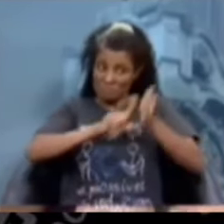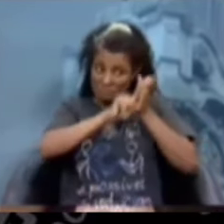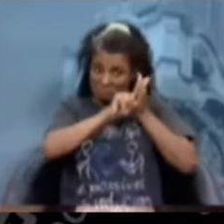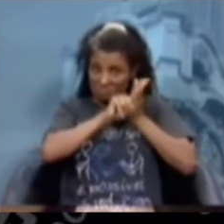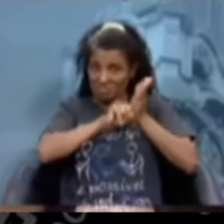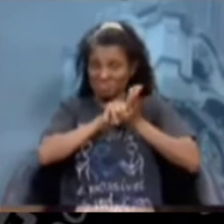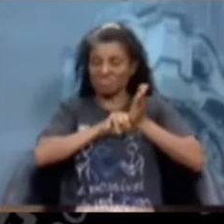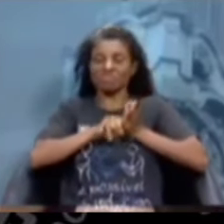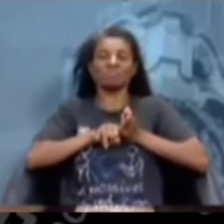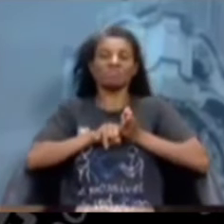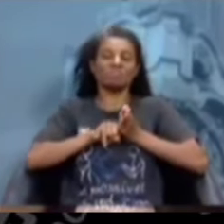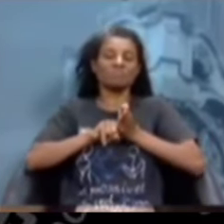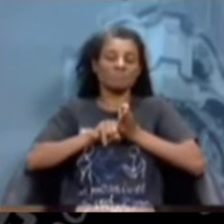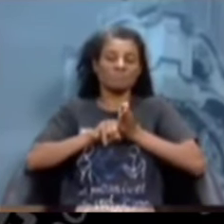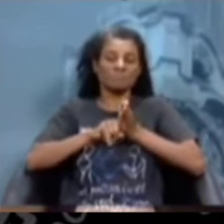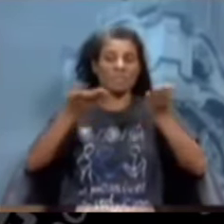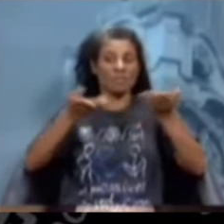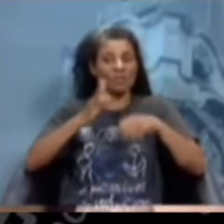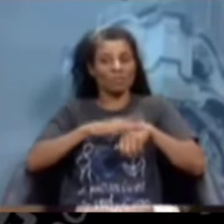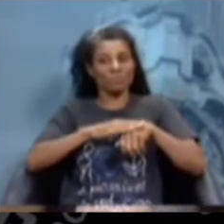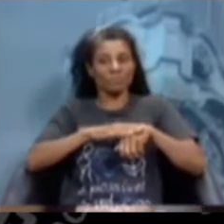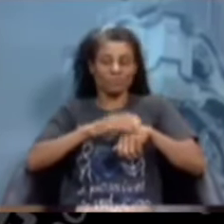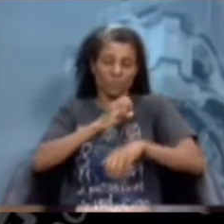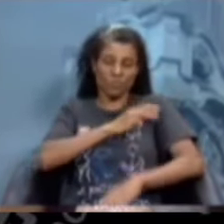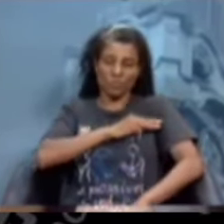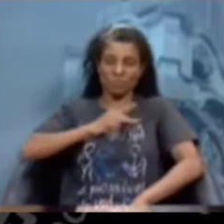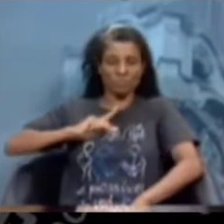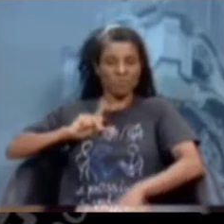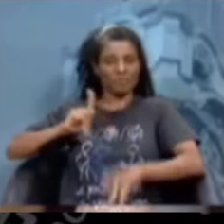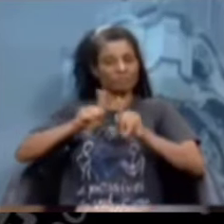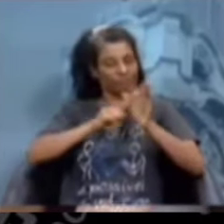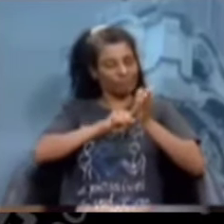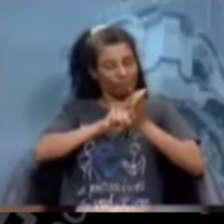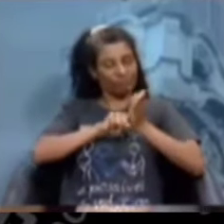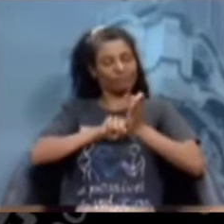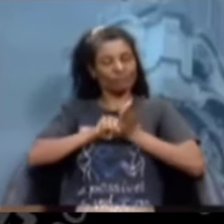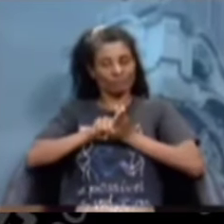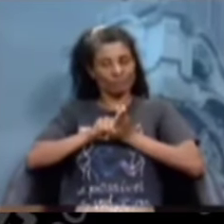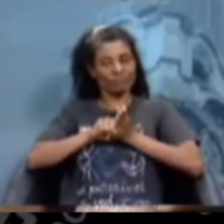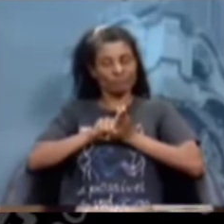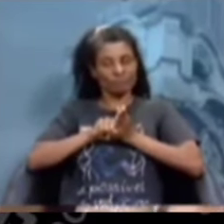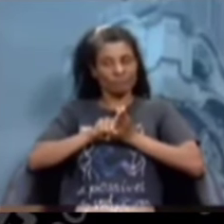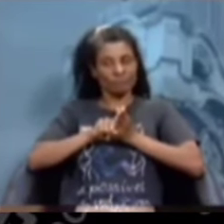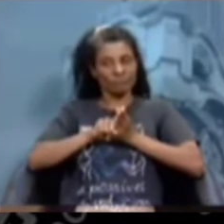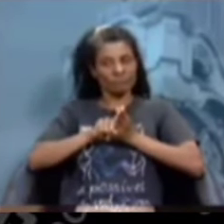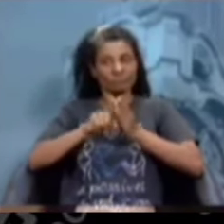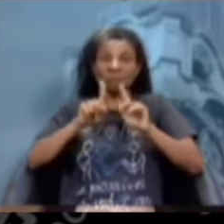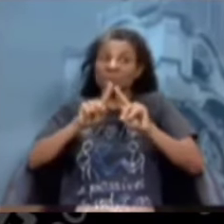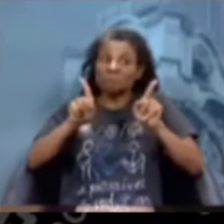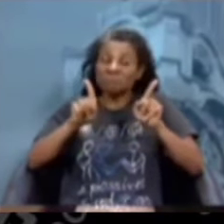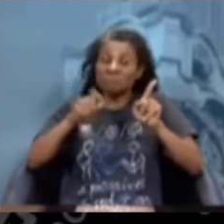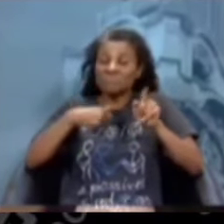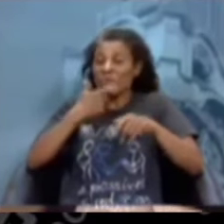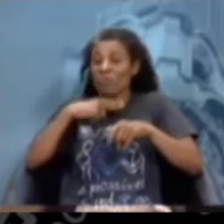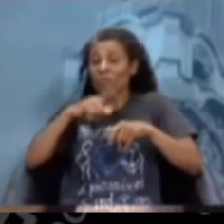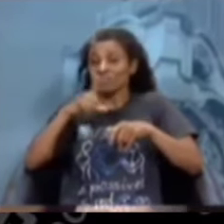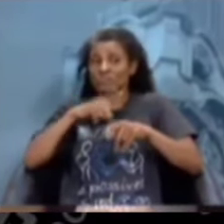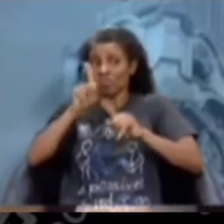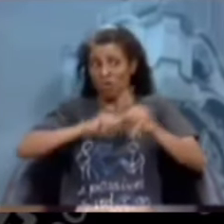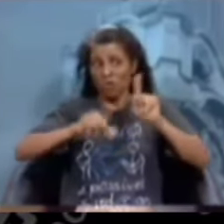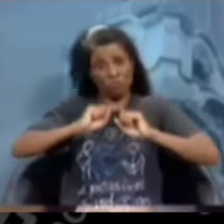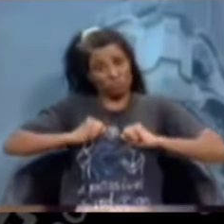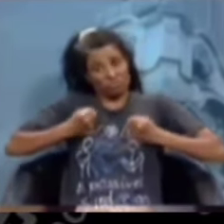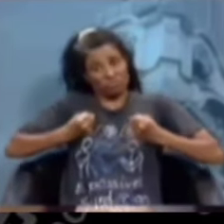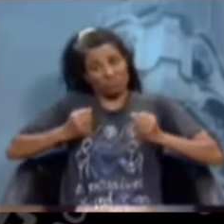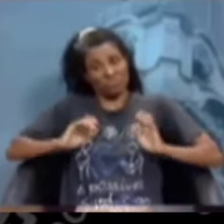nesse momento até pelo Ministério Público. E por incrível que pareça, tem gente defendendo ainda